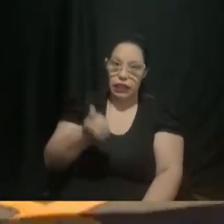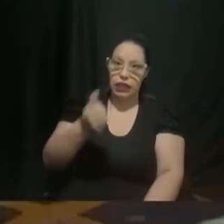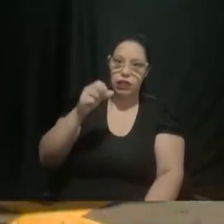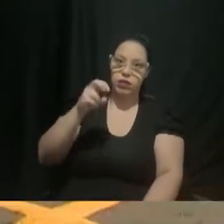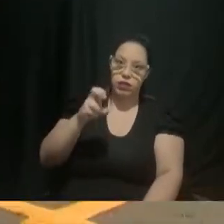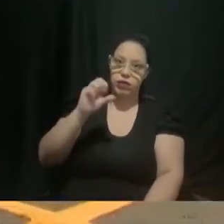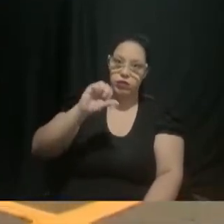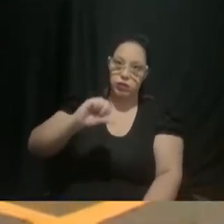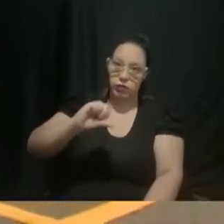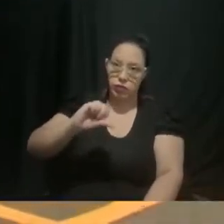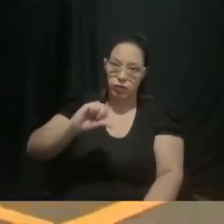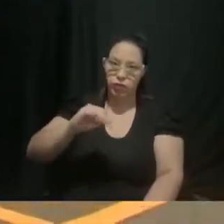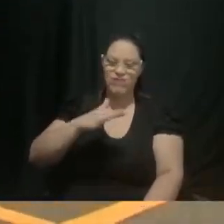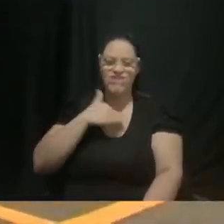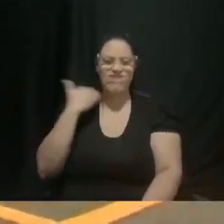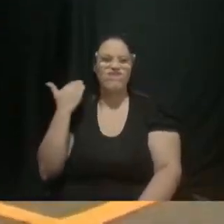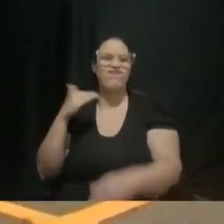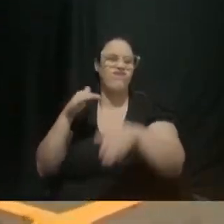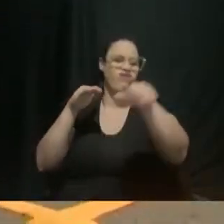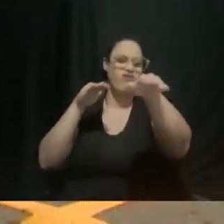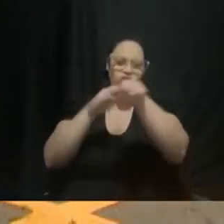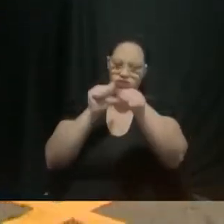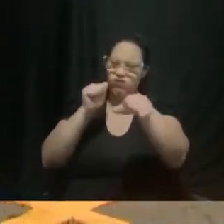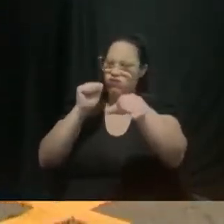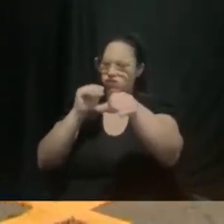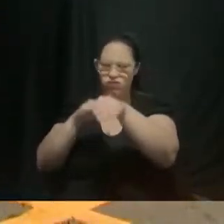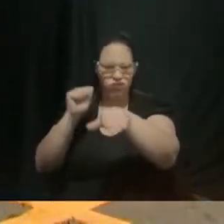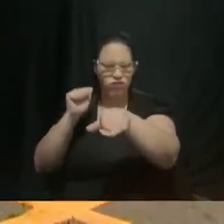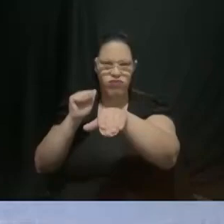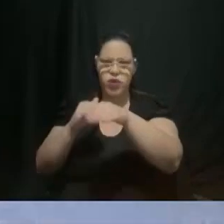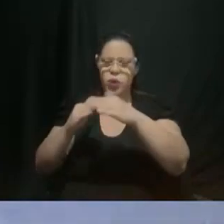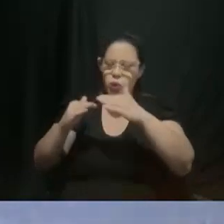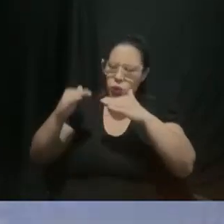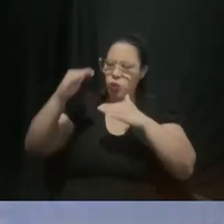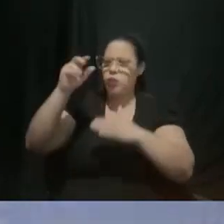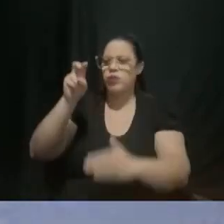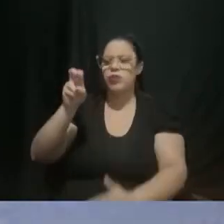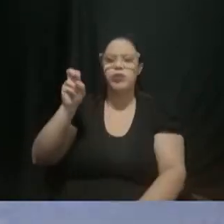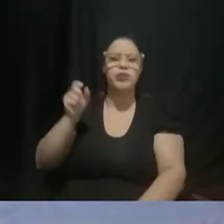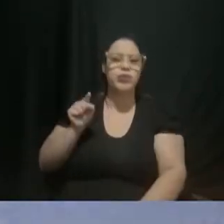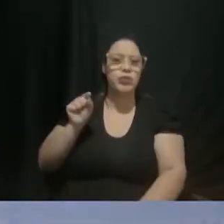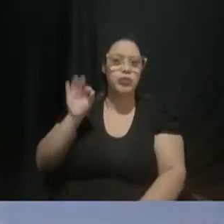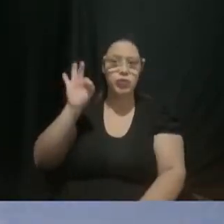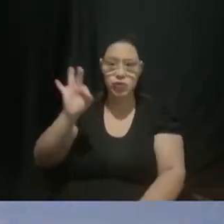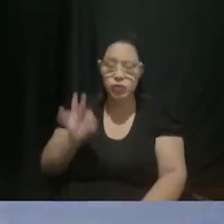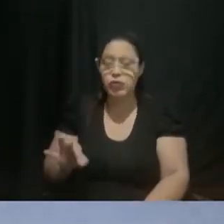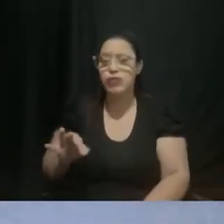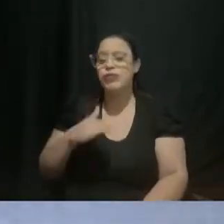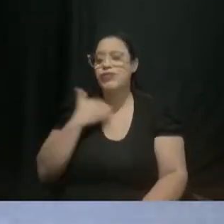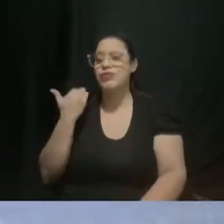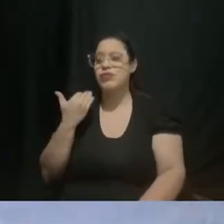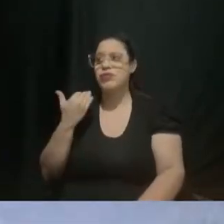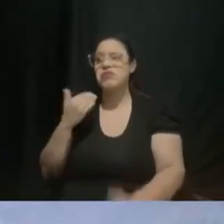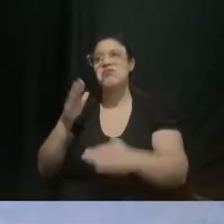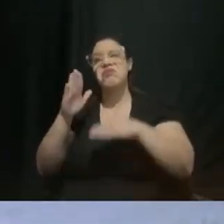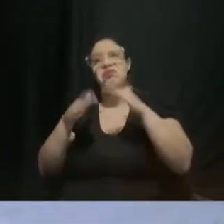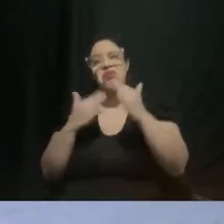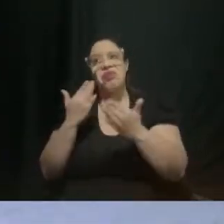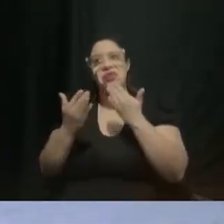acidentes fatais em Campinas um aumento de 5% nas mortes em relação a 2022 quando